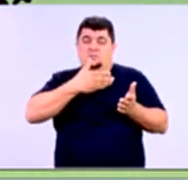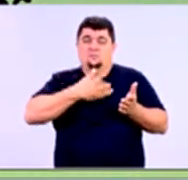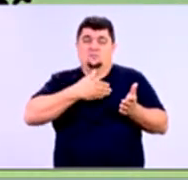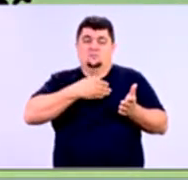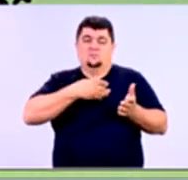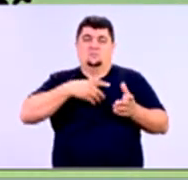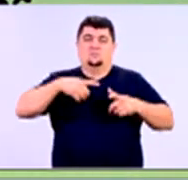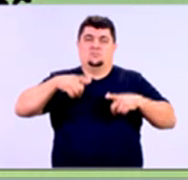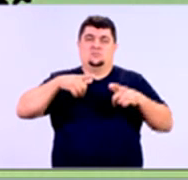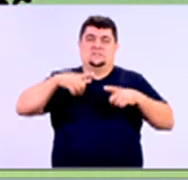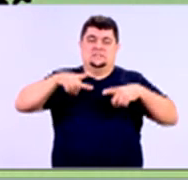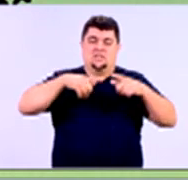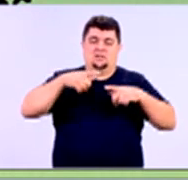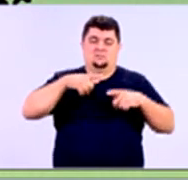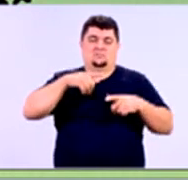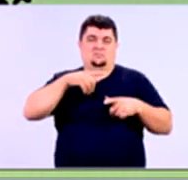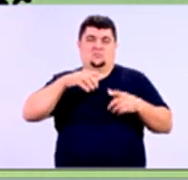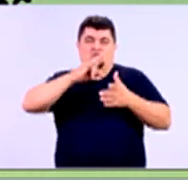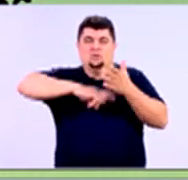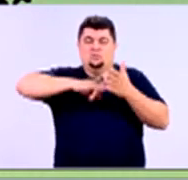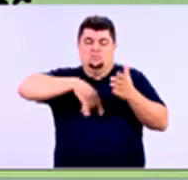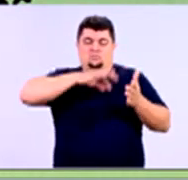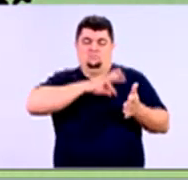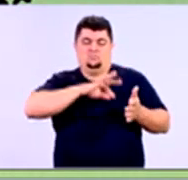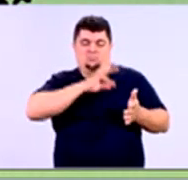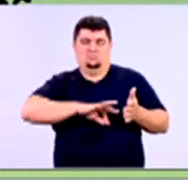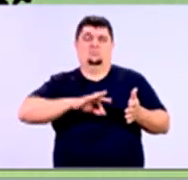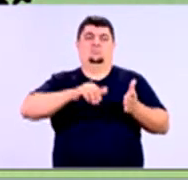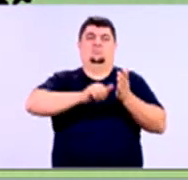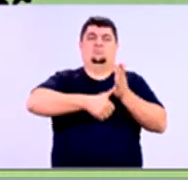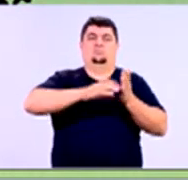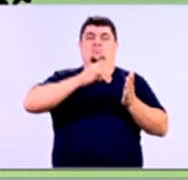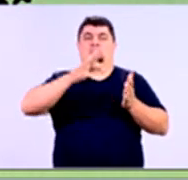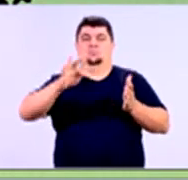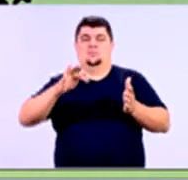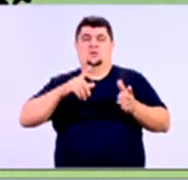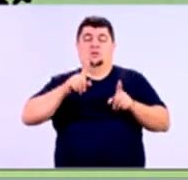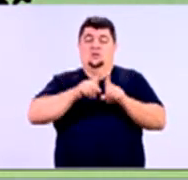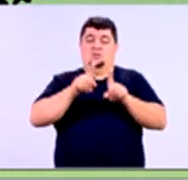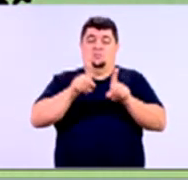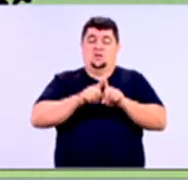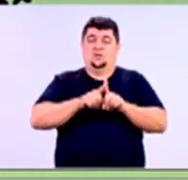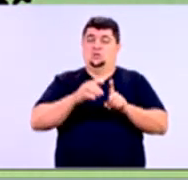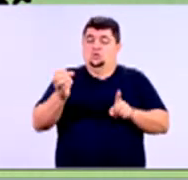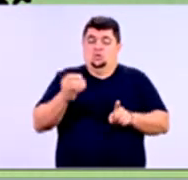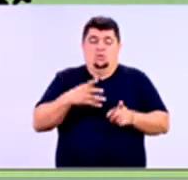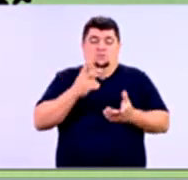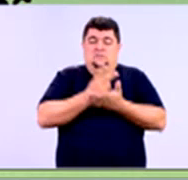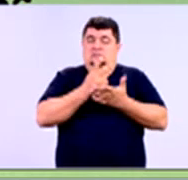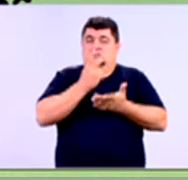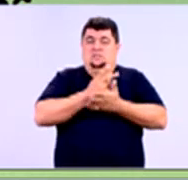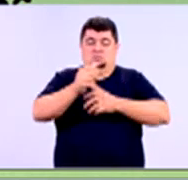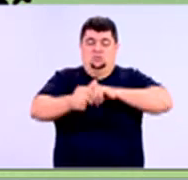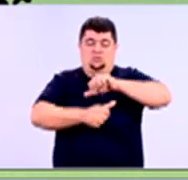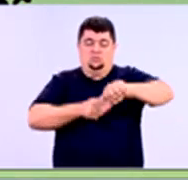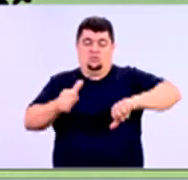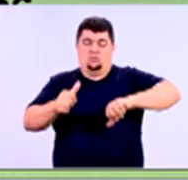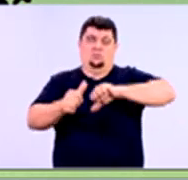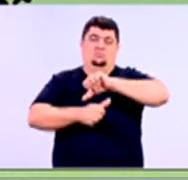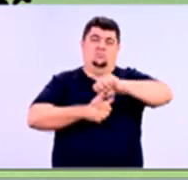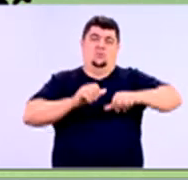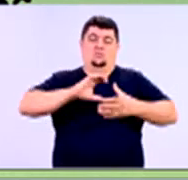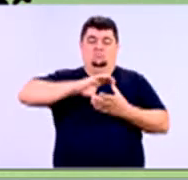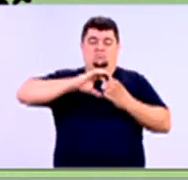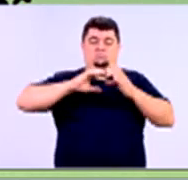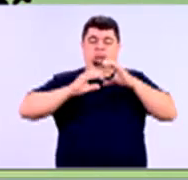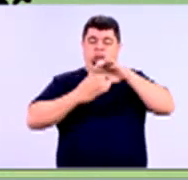caracteres que nós elencamos aqui e a importância de sempre manter atualizado a ficha cadastral e os dados do seu